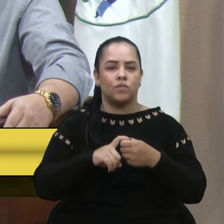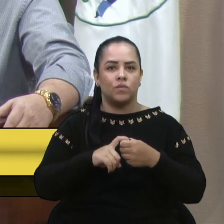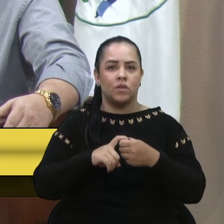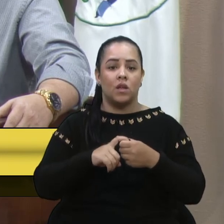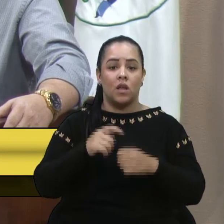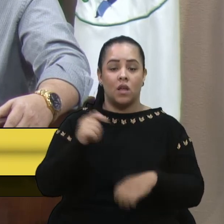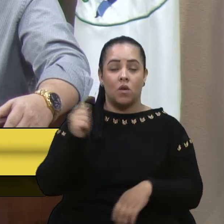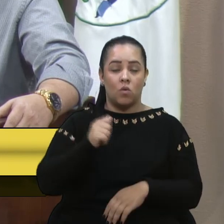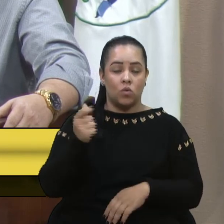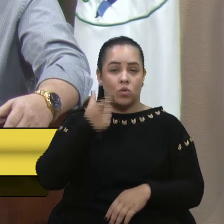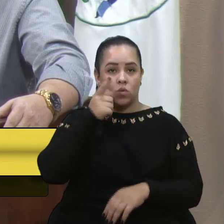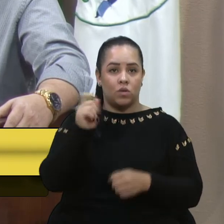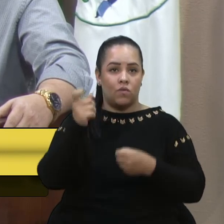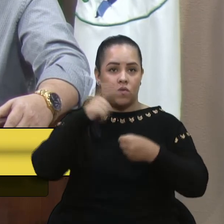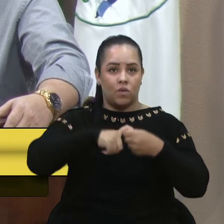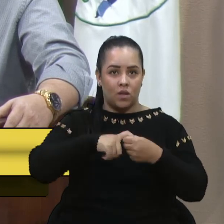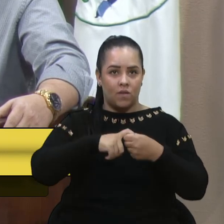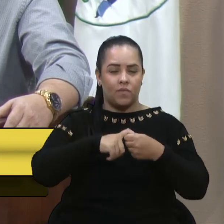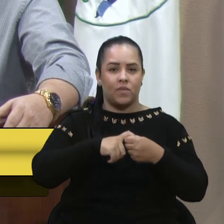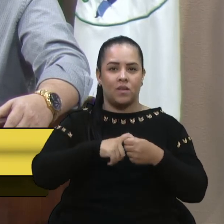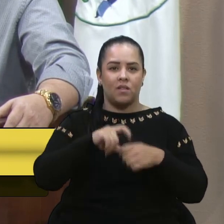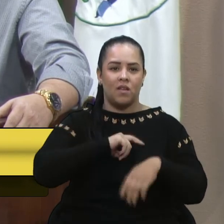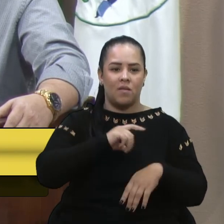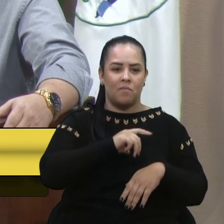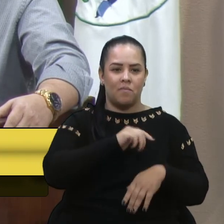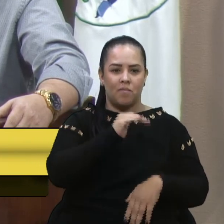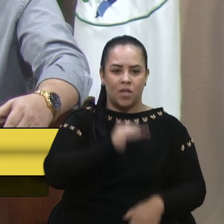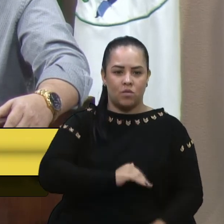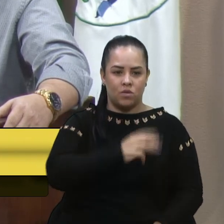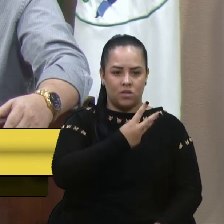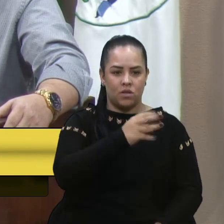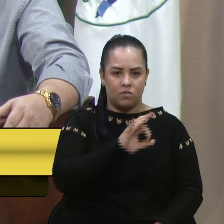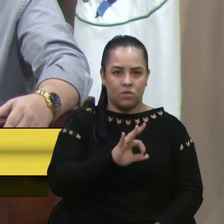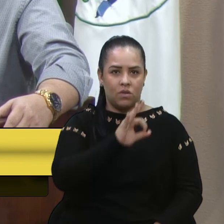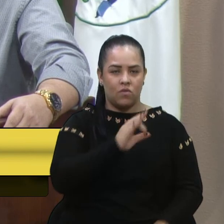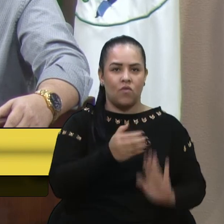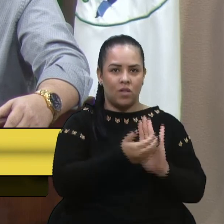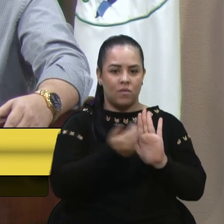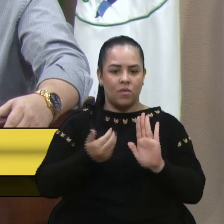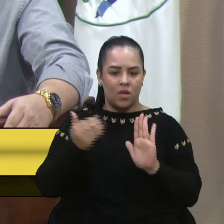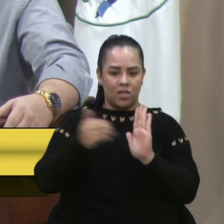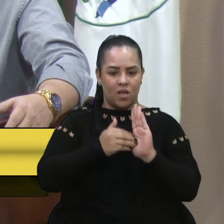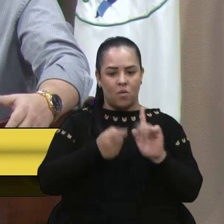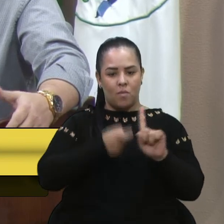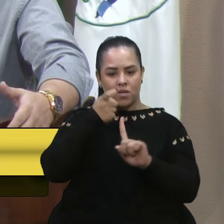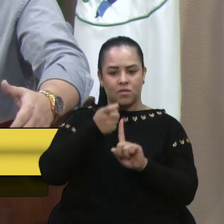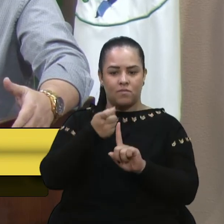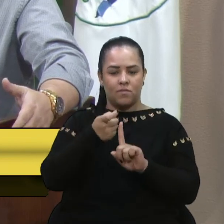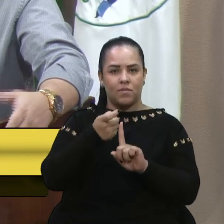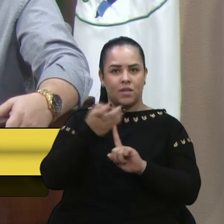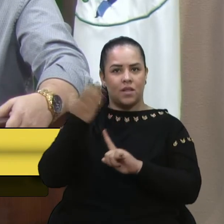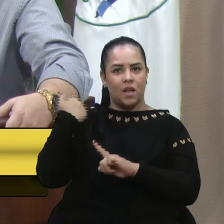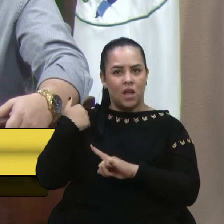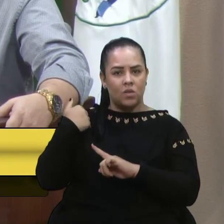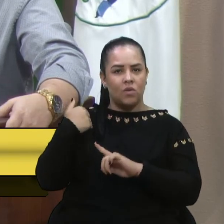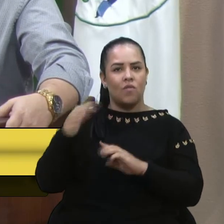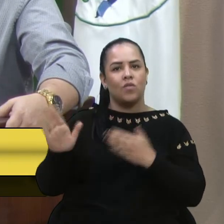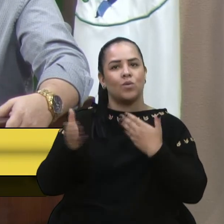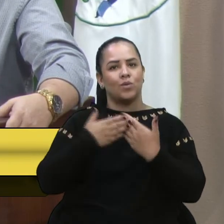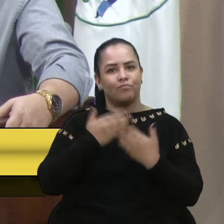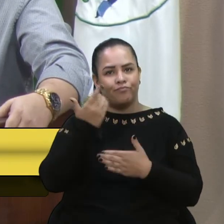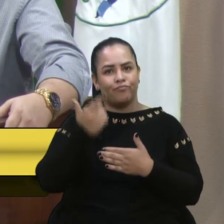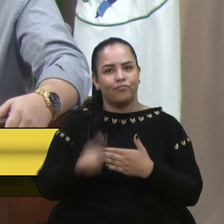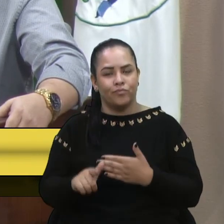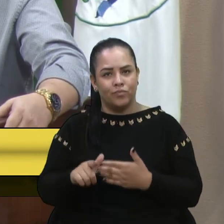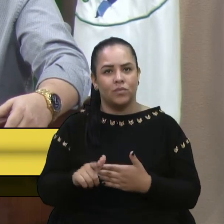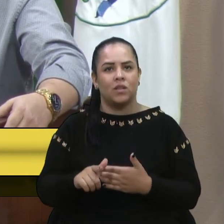menos de 3% de afastamento durante até o mês passado e aí vindo a fechar novamente e é